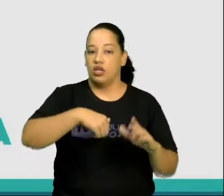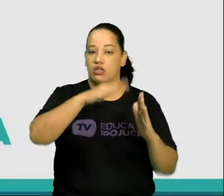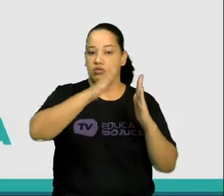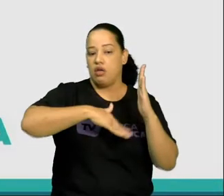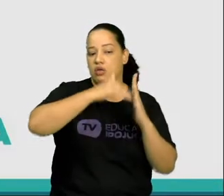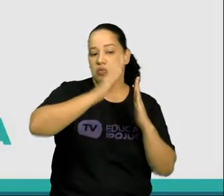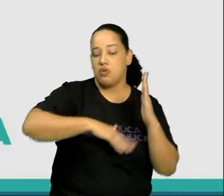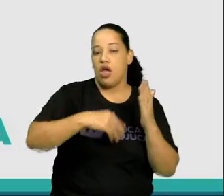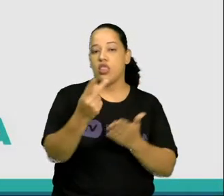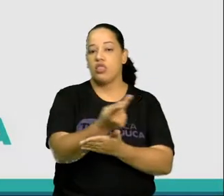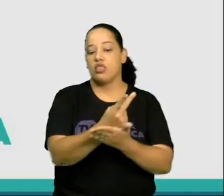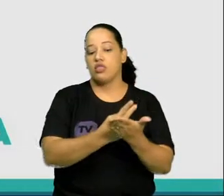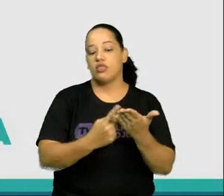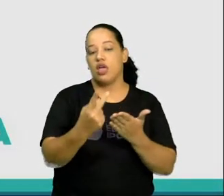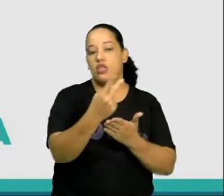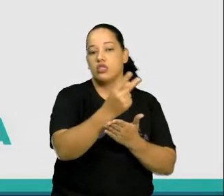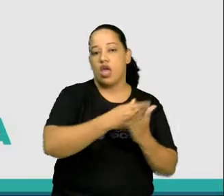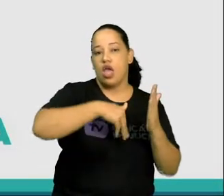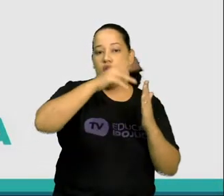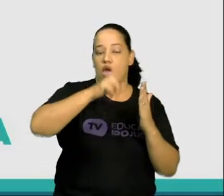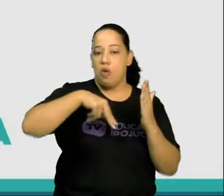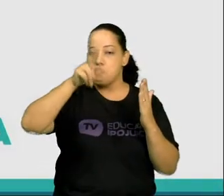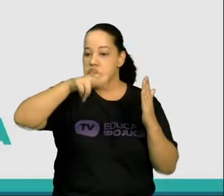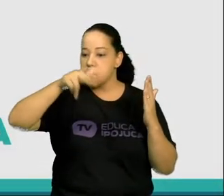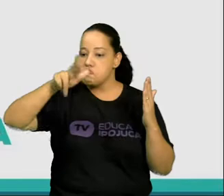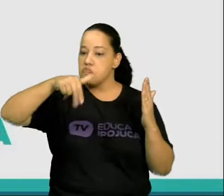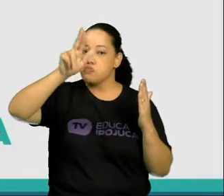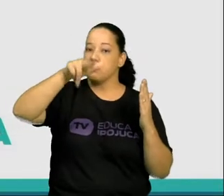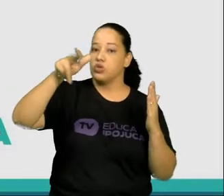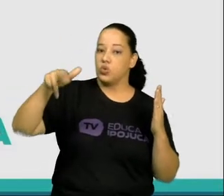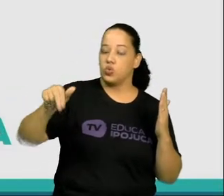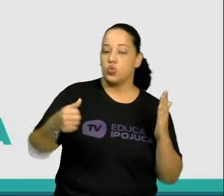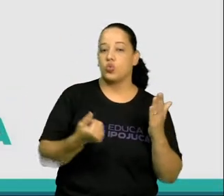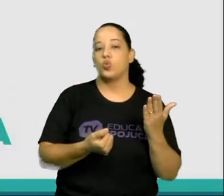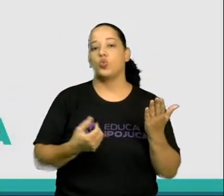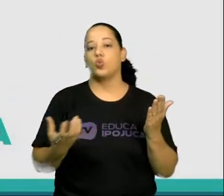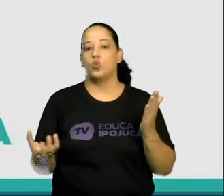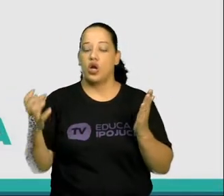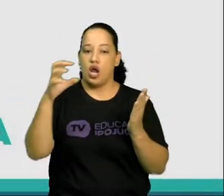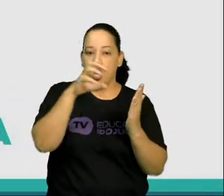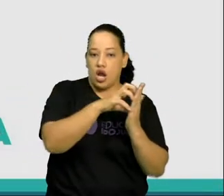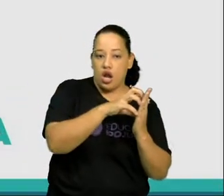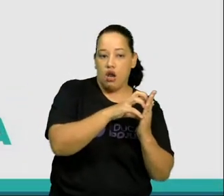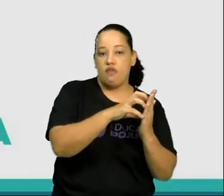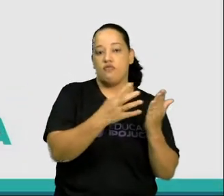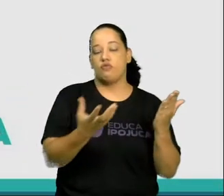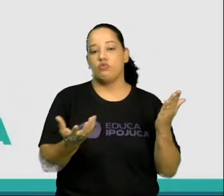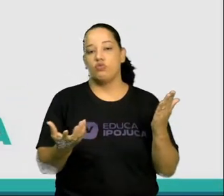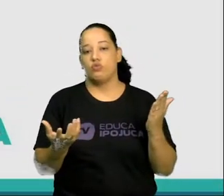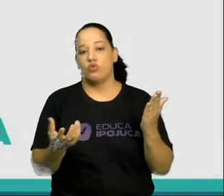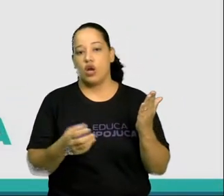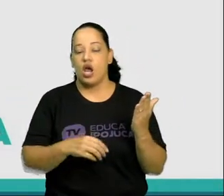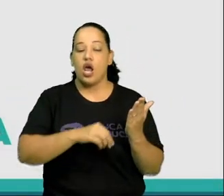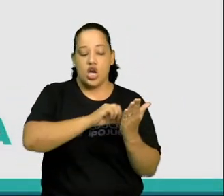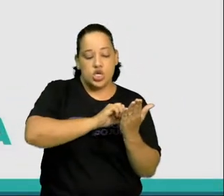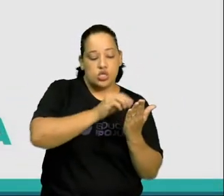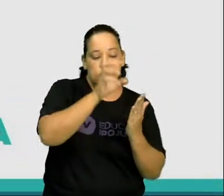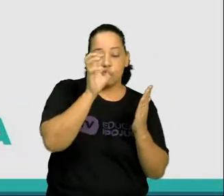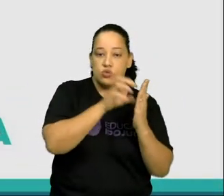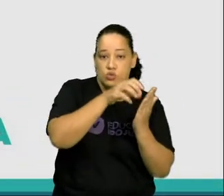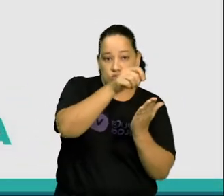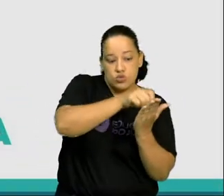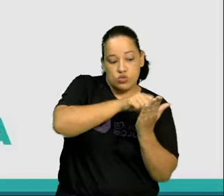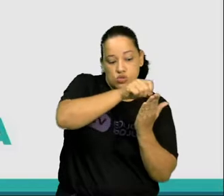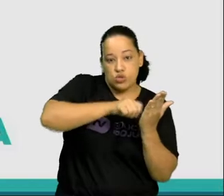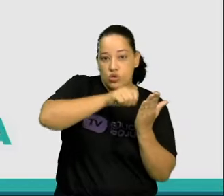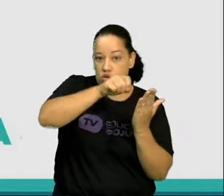desenho, pintura, gravura, xilogravura,